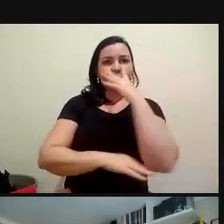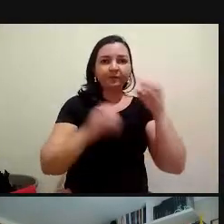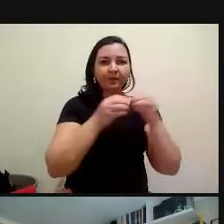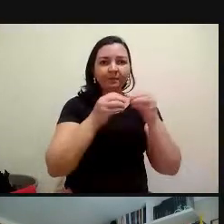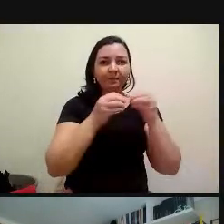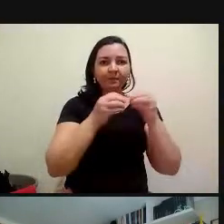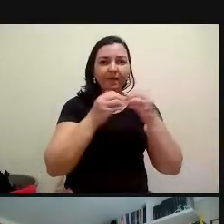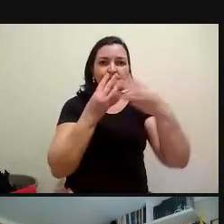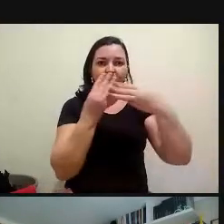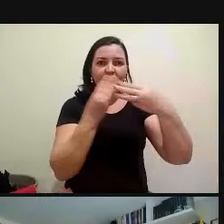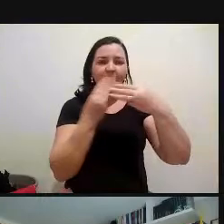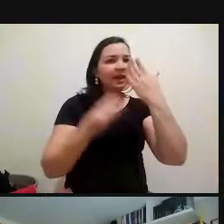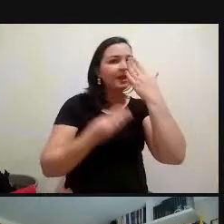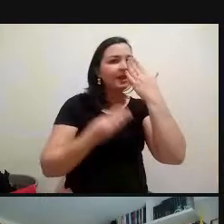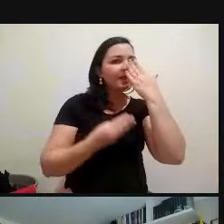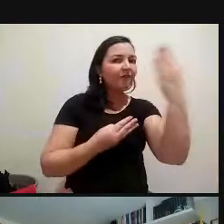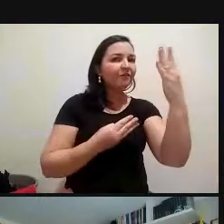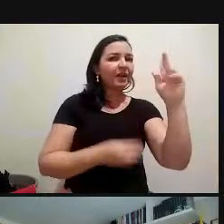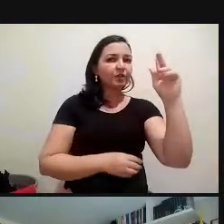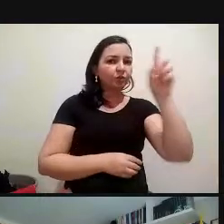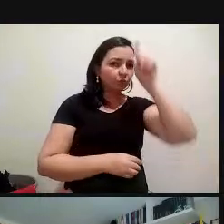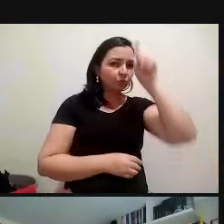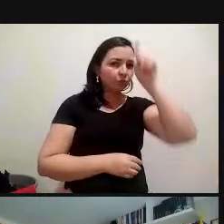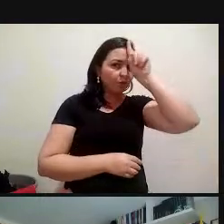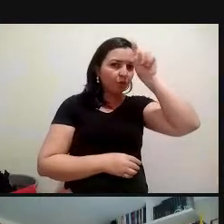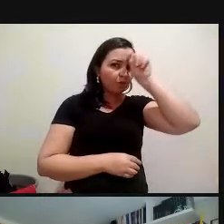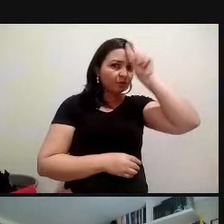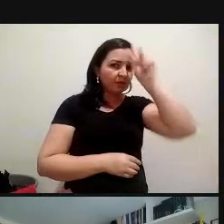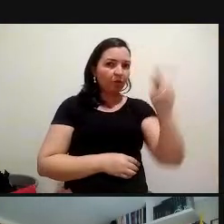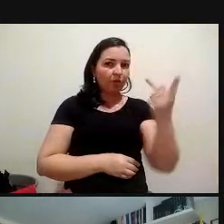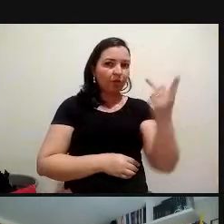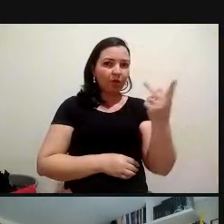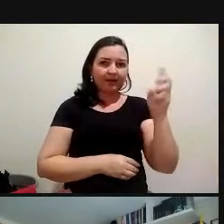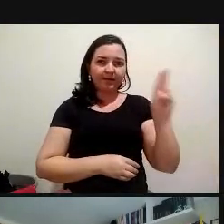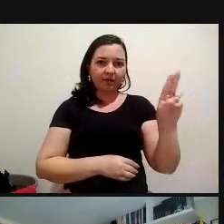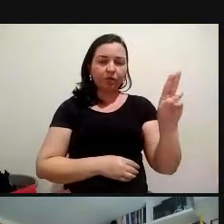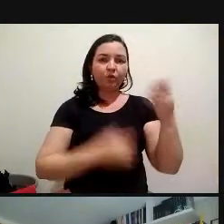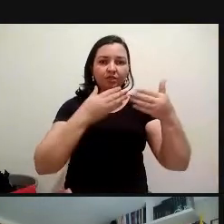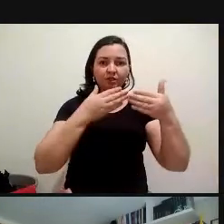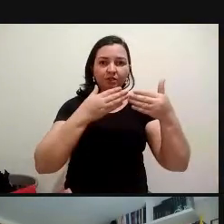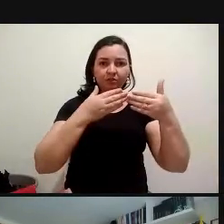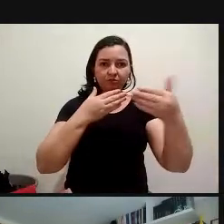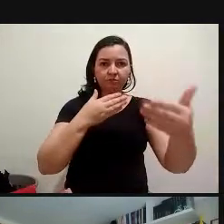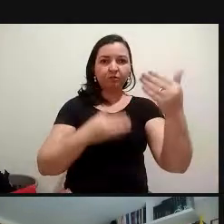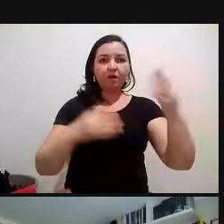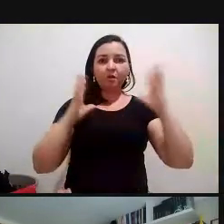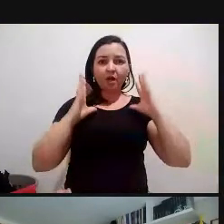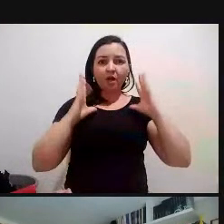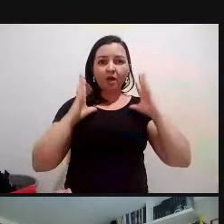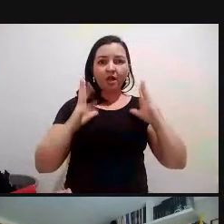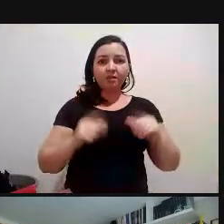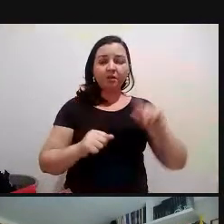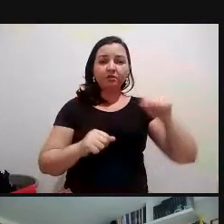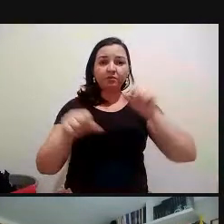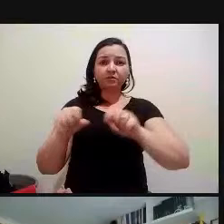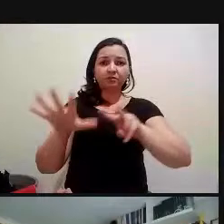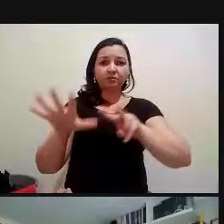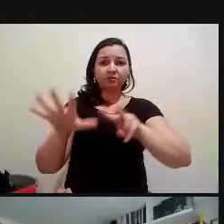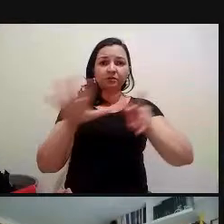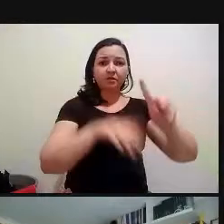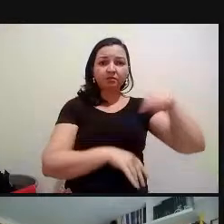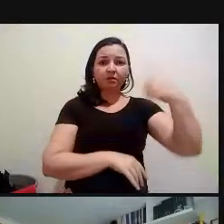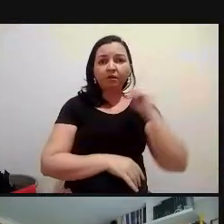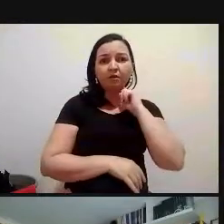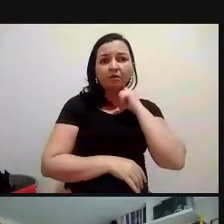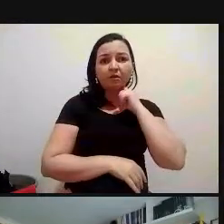do HU, né, do hospital universitário, a gente fez uma grande limpeza ali, mas na semana seguinte já estava bem sujo de